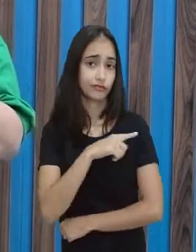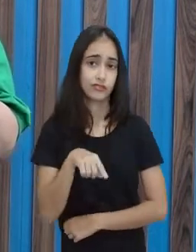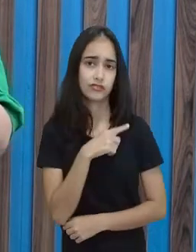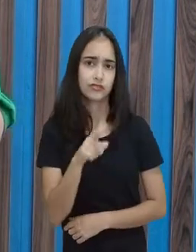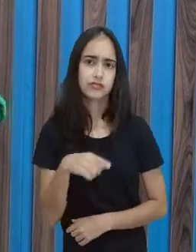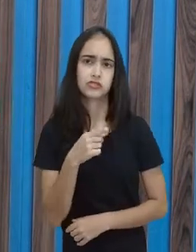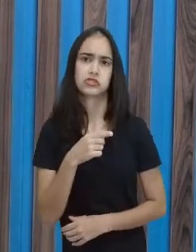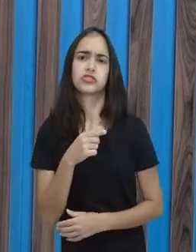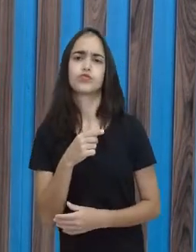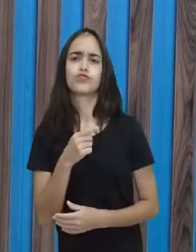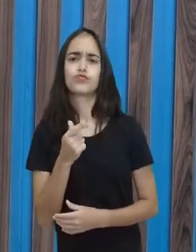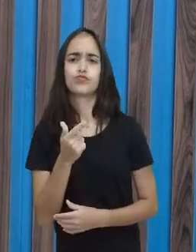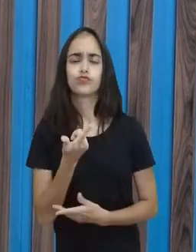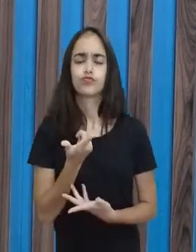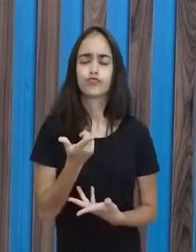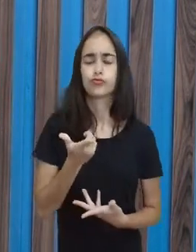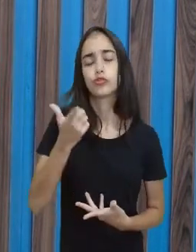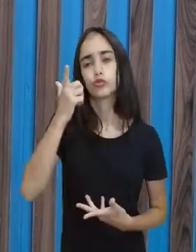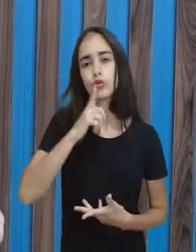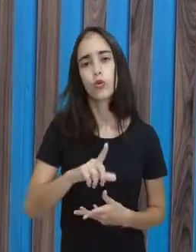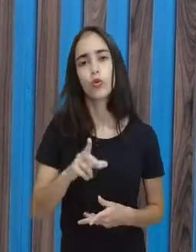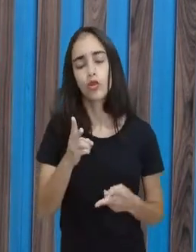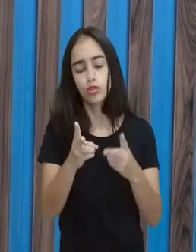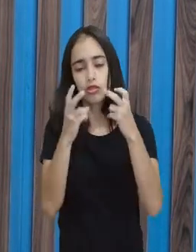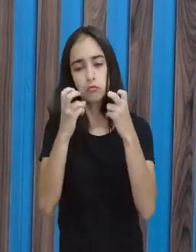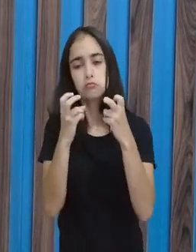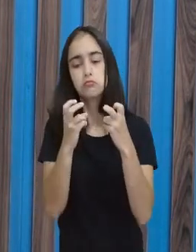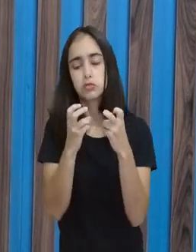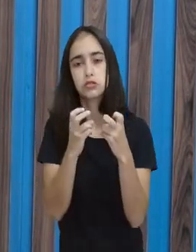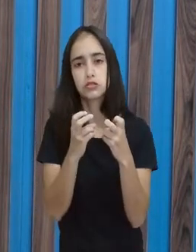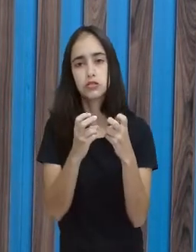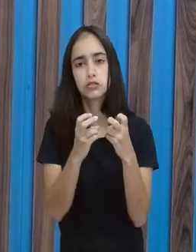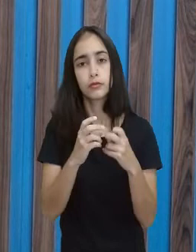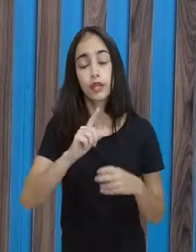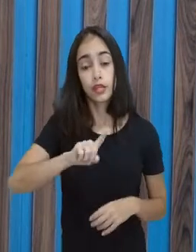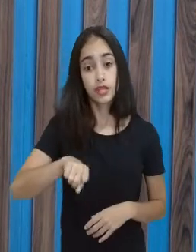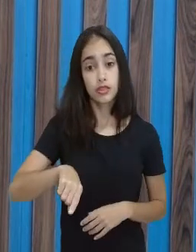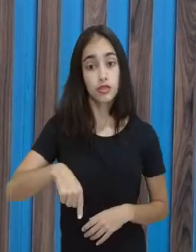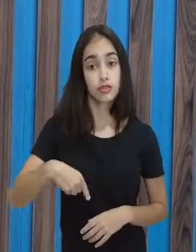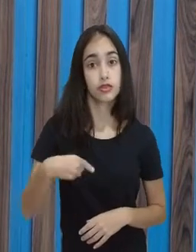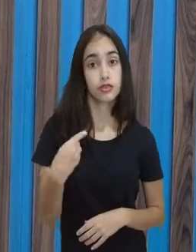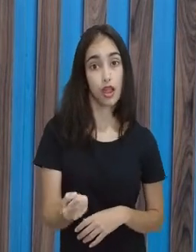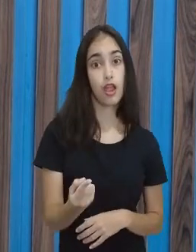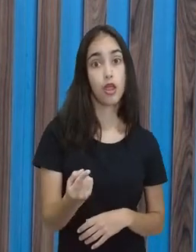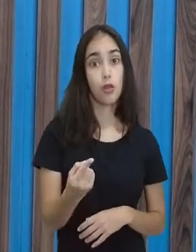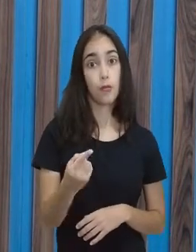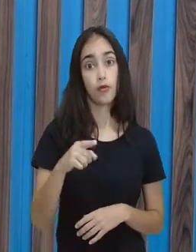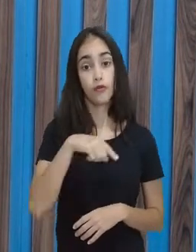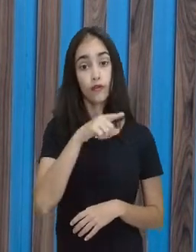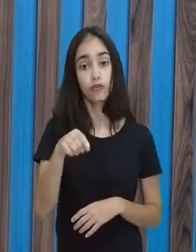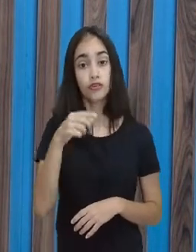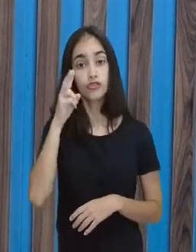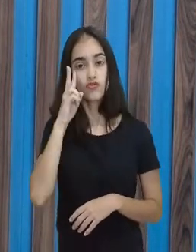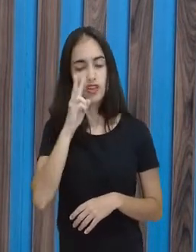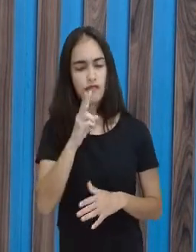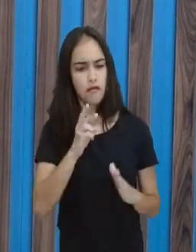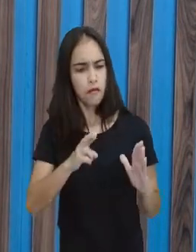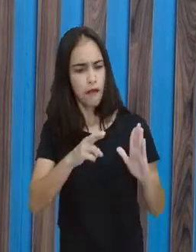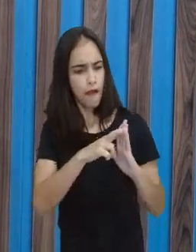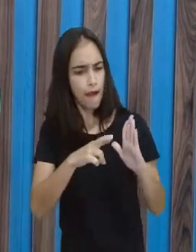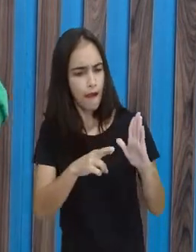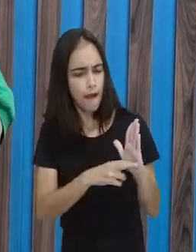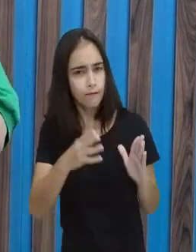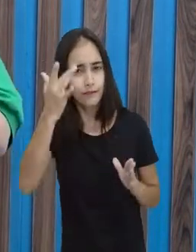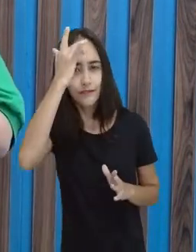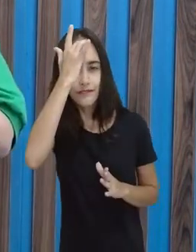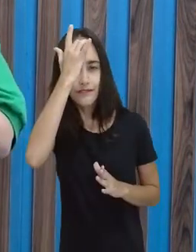conceito, e lá no oitavo, vocês vão ver a regra que facilita essa mobilização. Por que